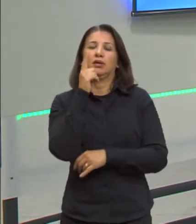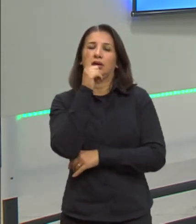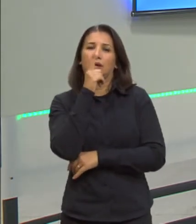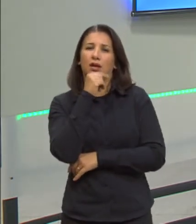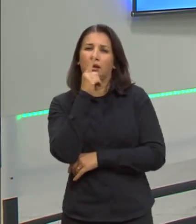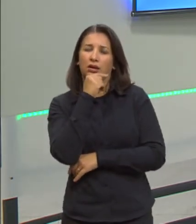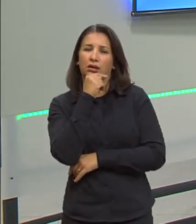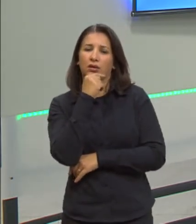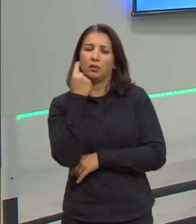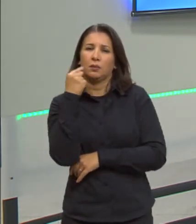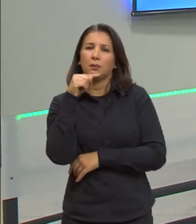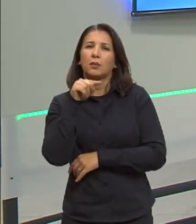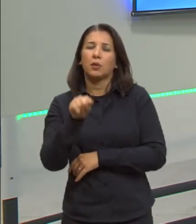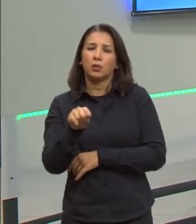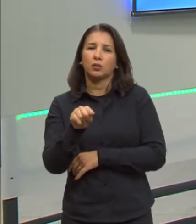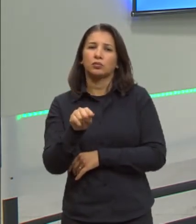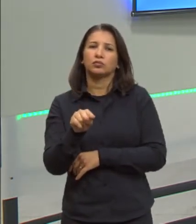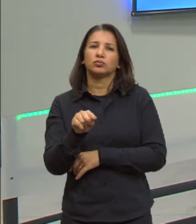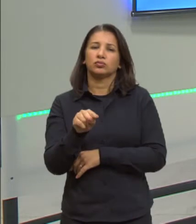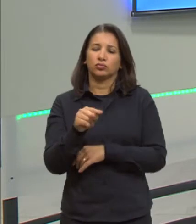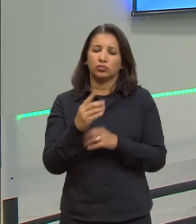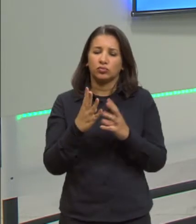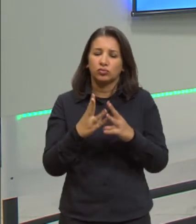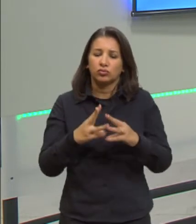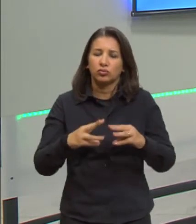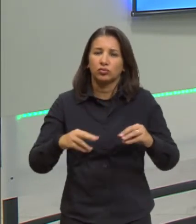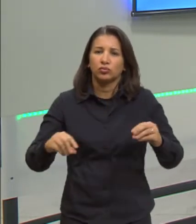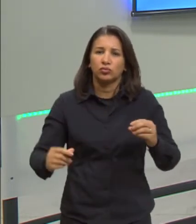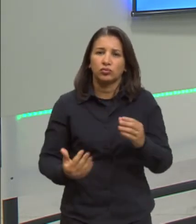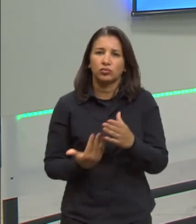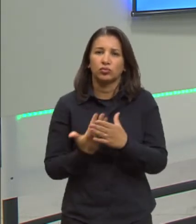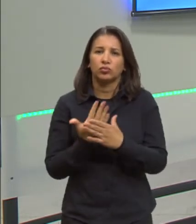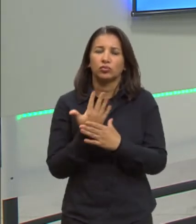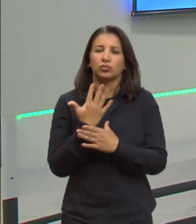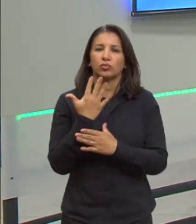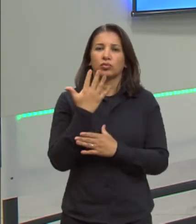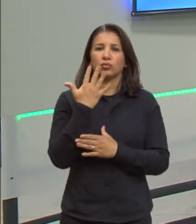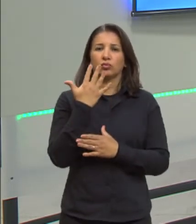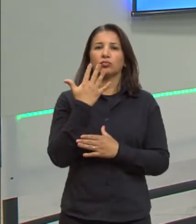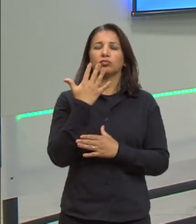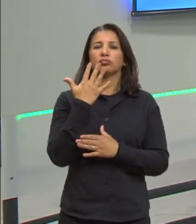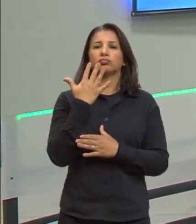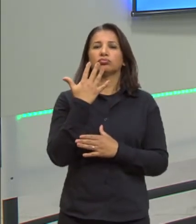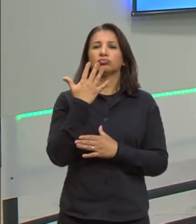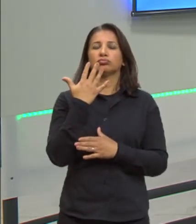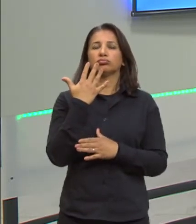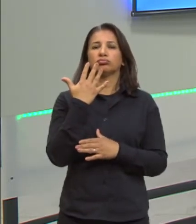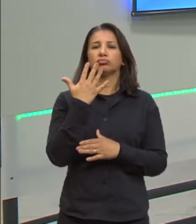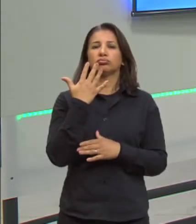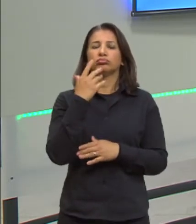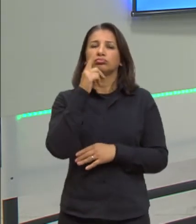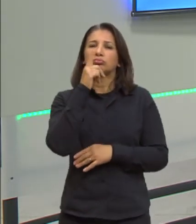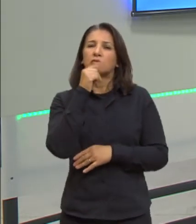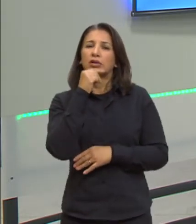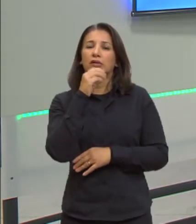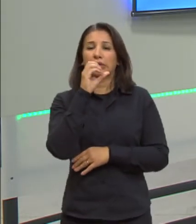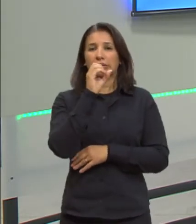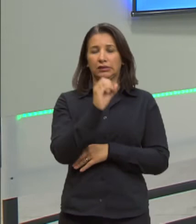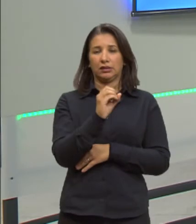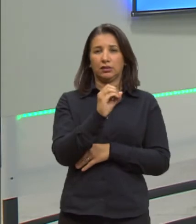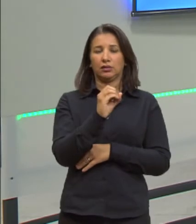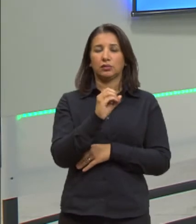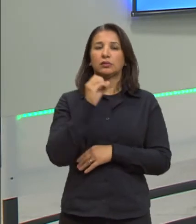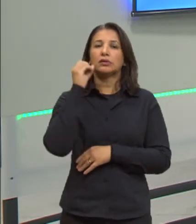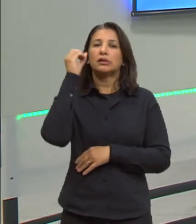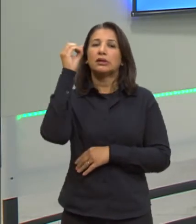de fusão das condições normais de temperatura e pressão, o ponto de fusão da água é zero grau Celsius.